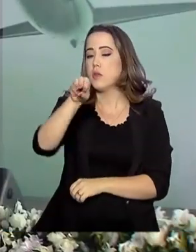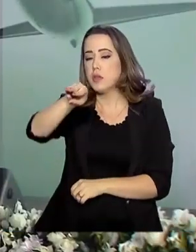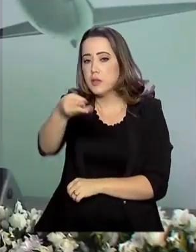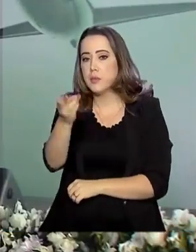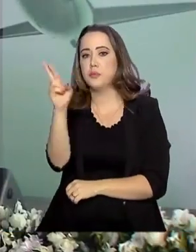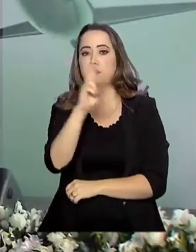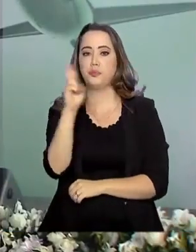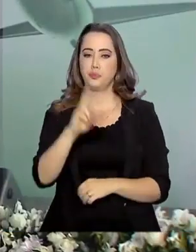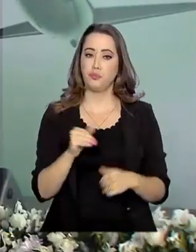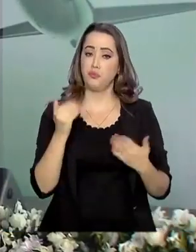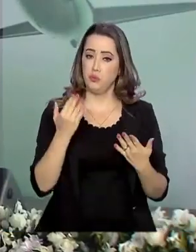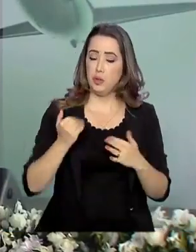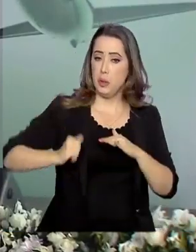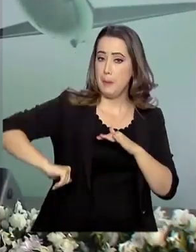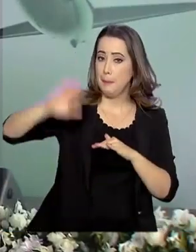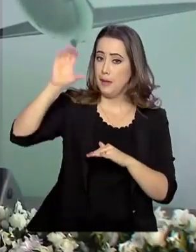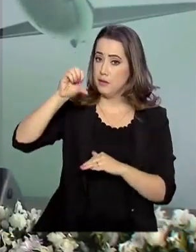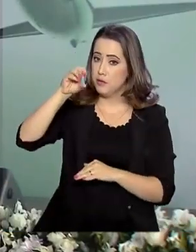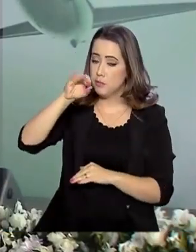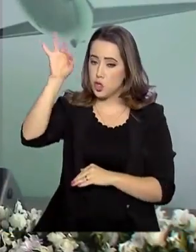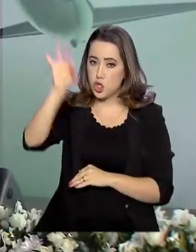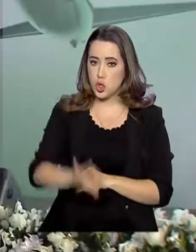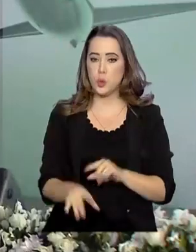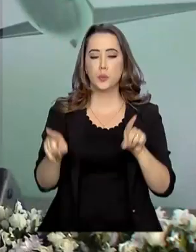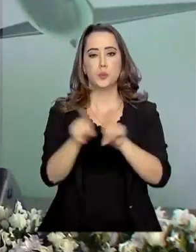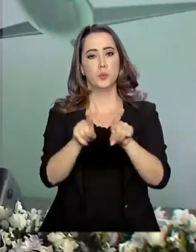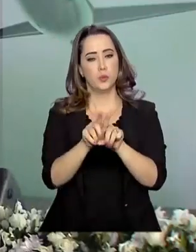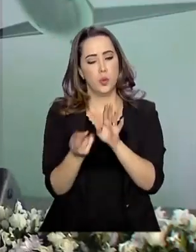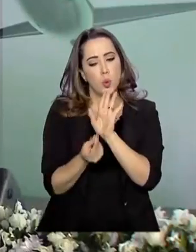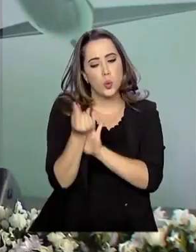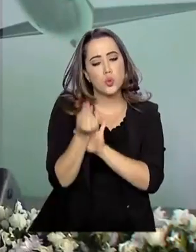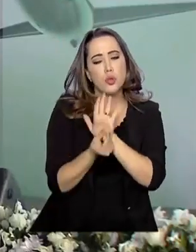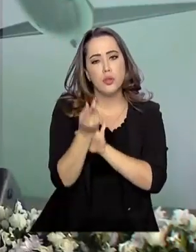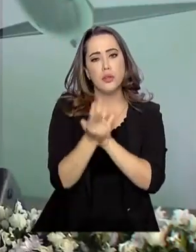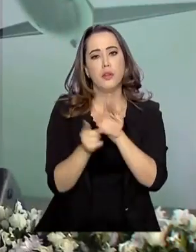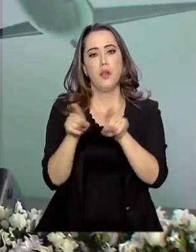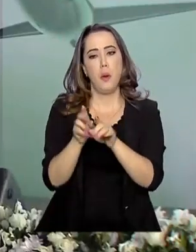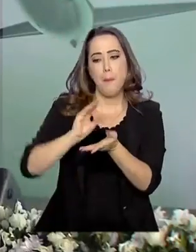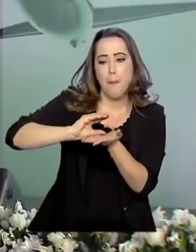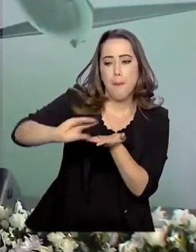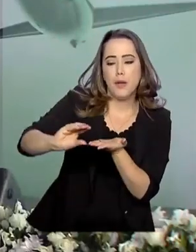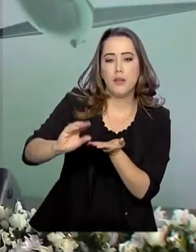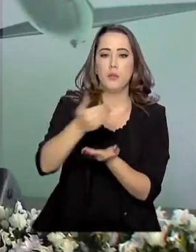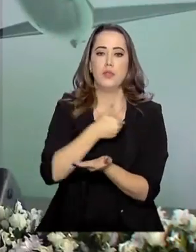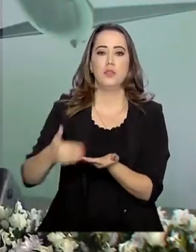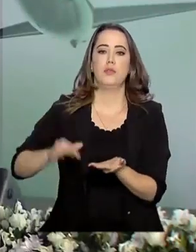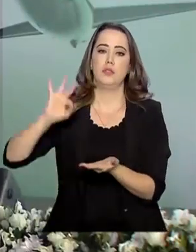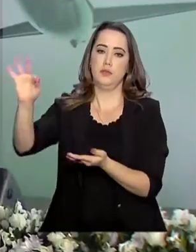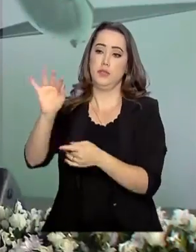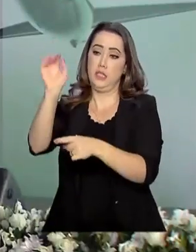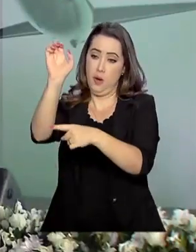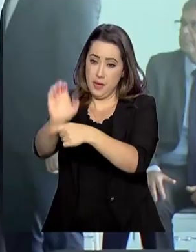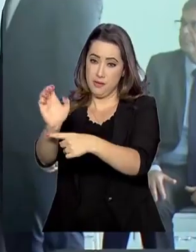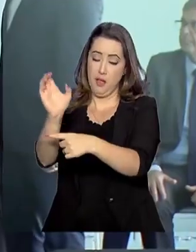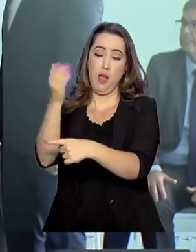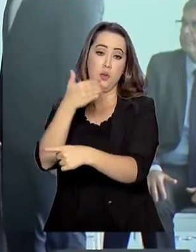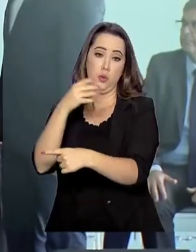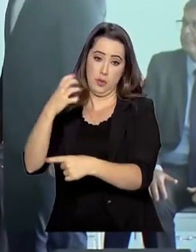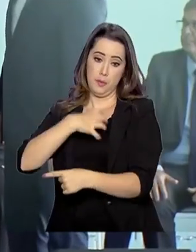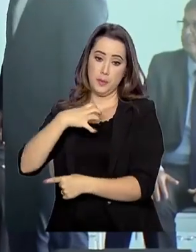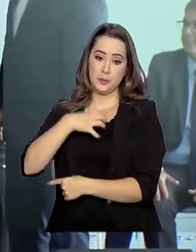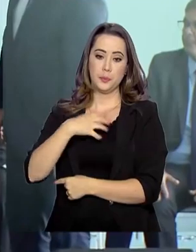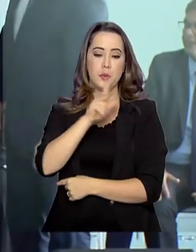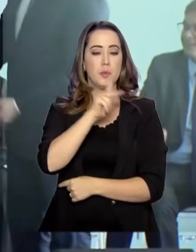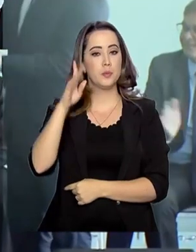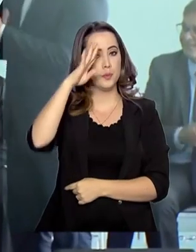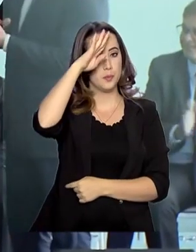de reais. Mais de 90% desse dinheiro foi repassado pela União ao Estado da Bahia. O presidente